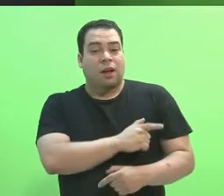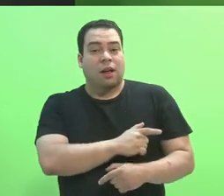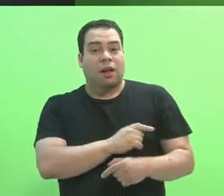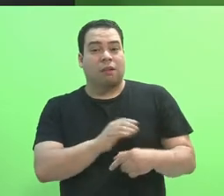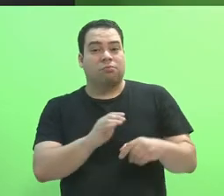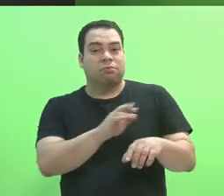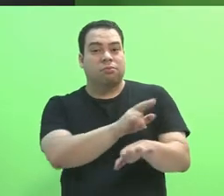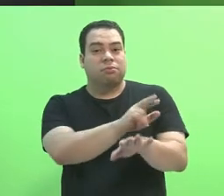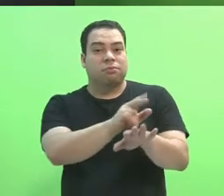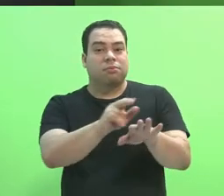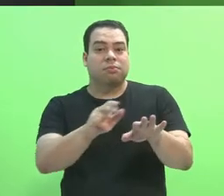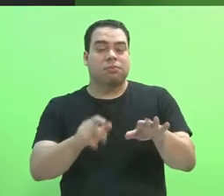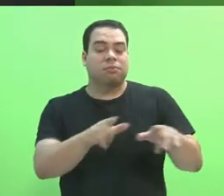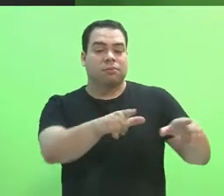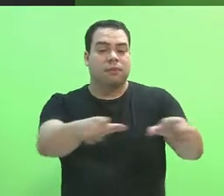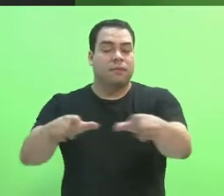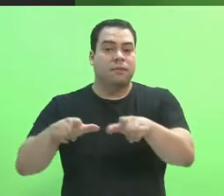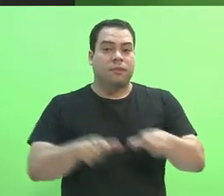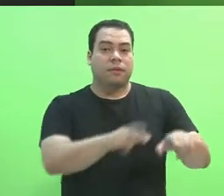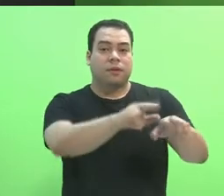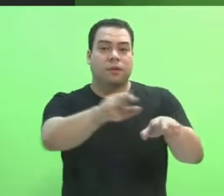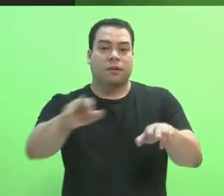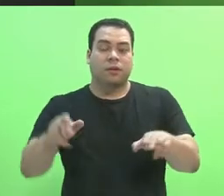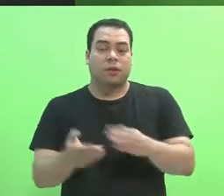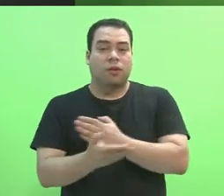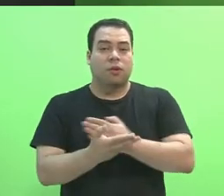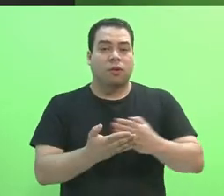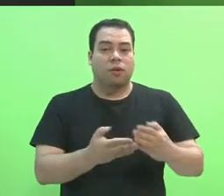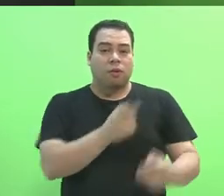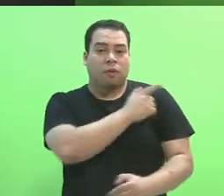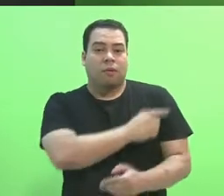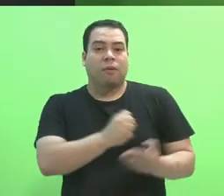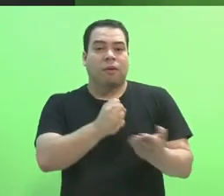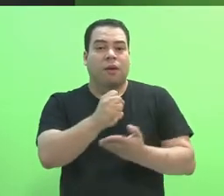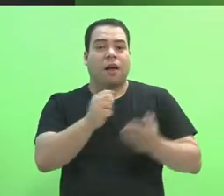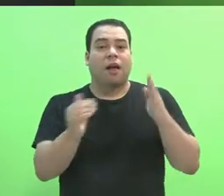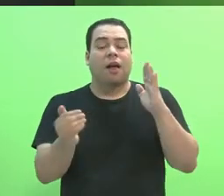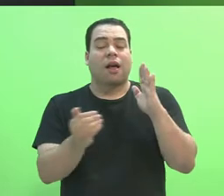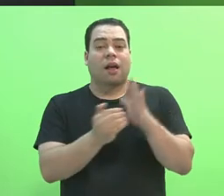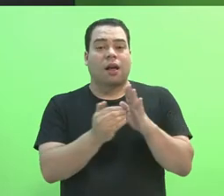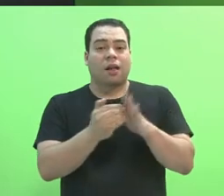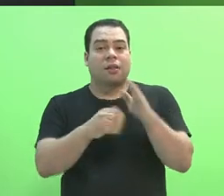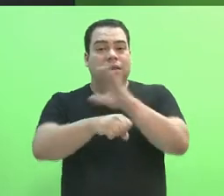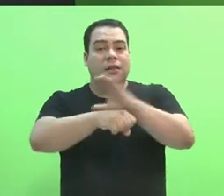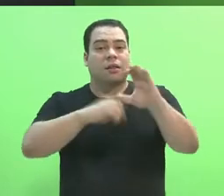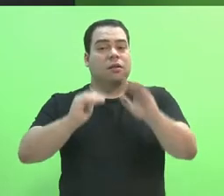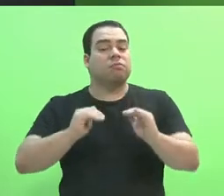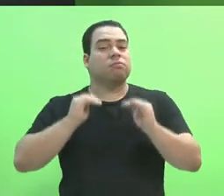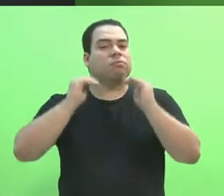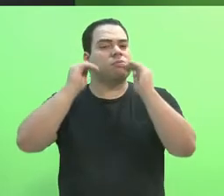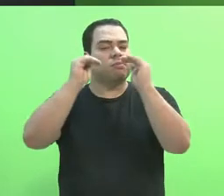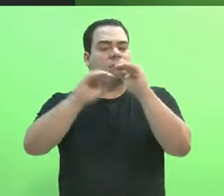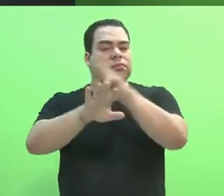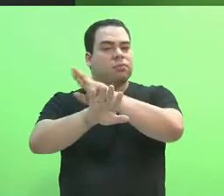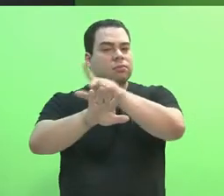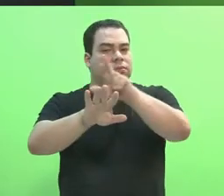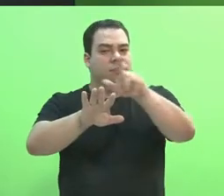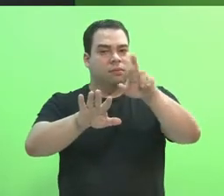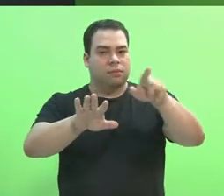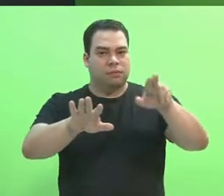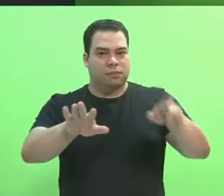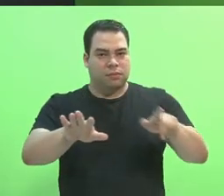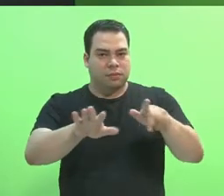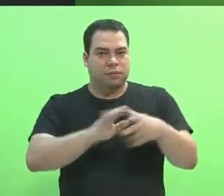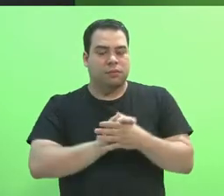multicamp que ofertam desde a educação básica até a educação superior nos cursos bacharelado, licenciatura,